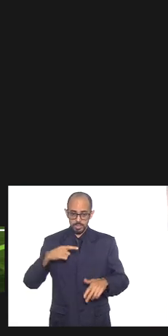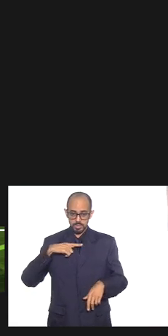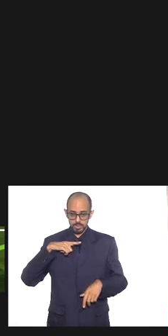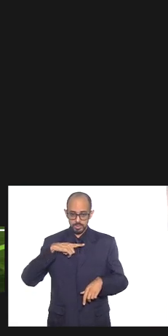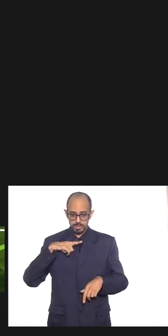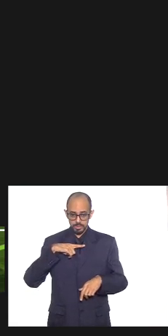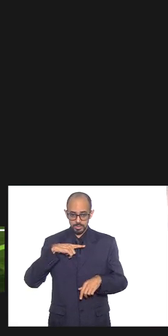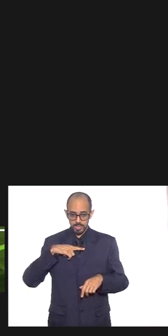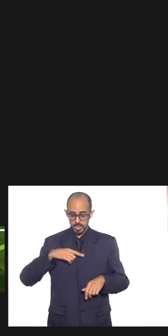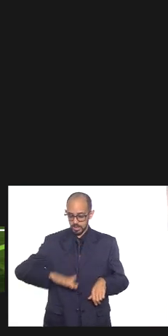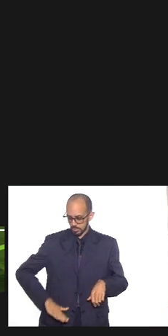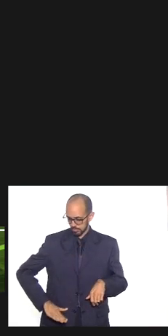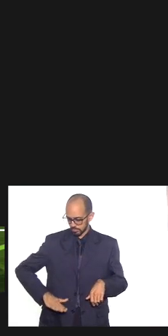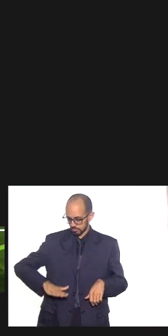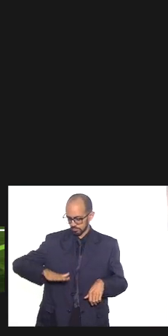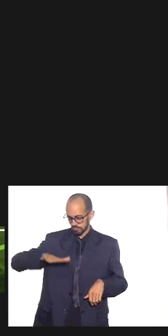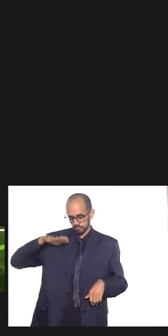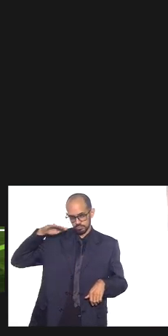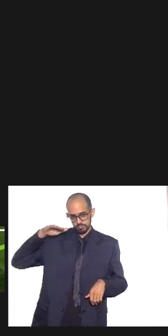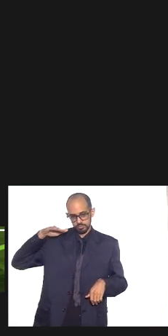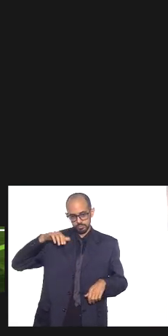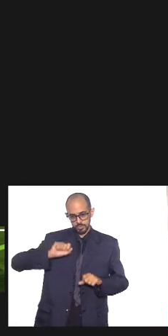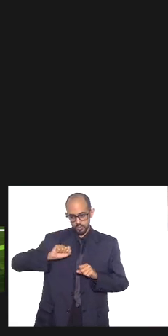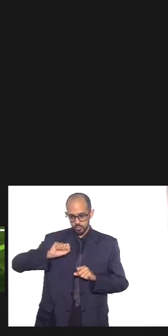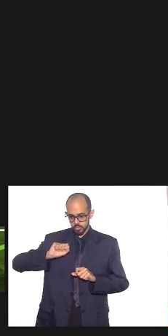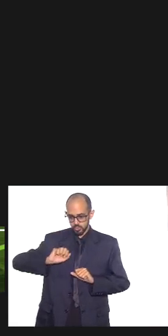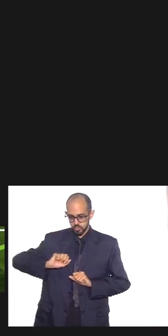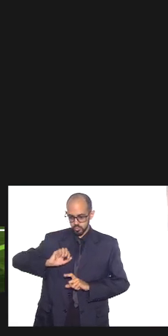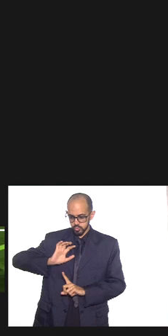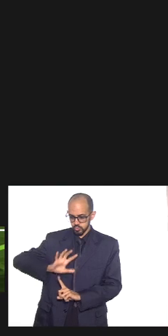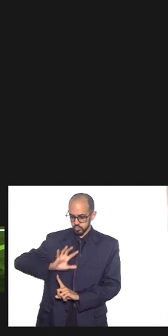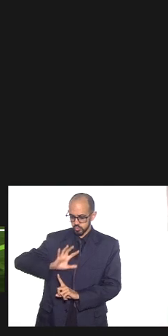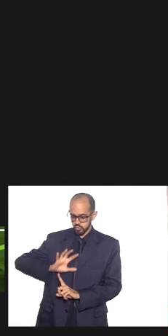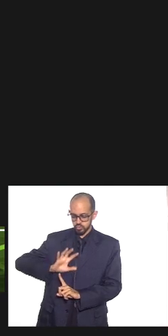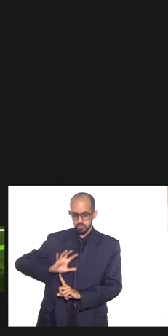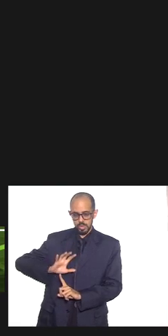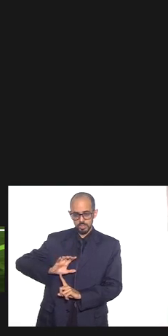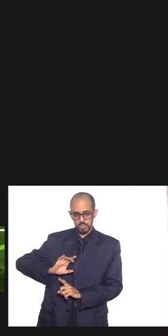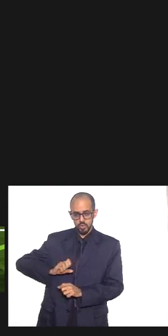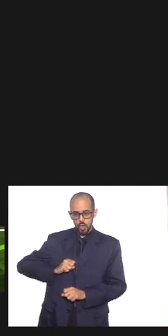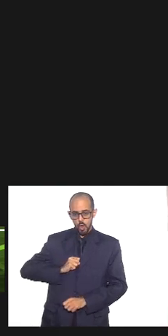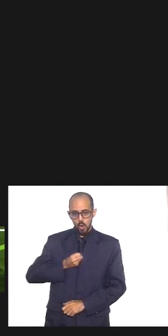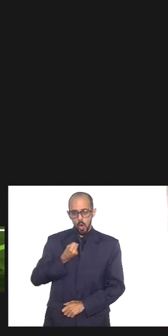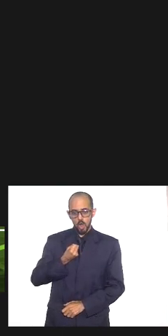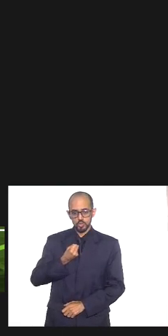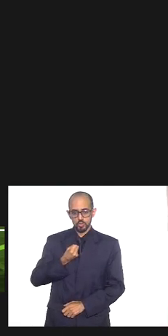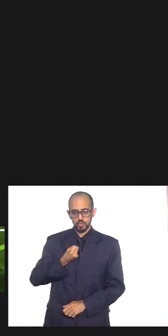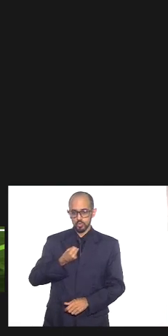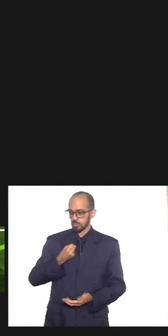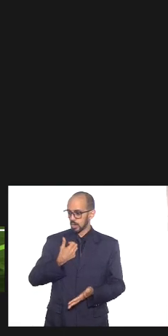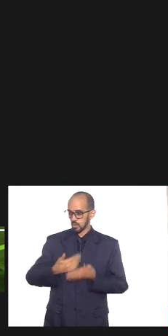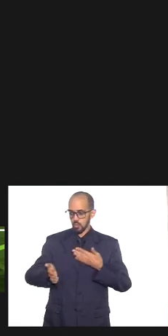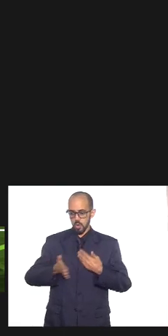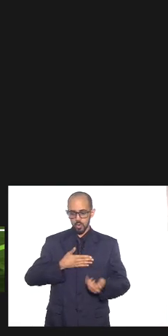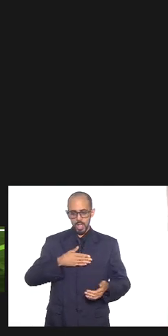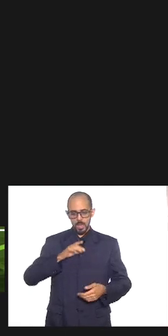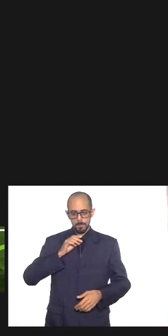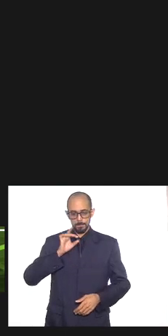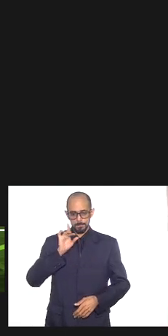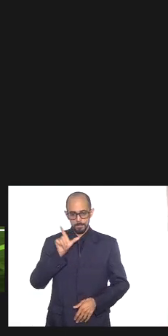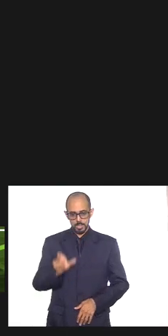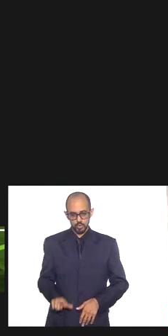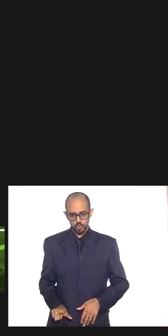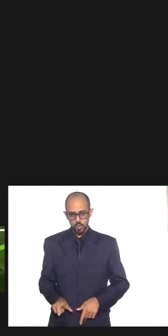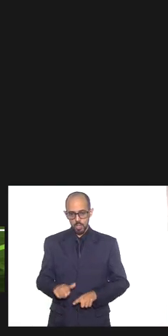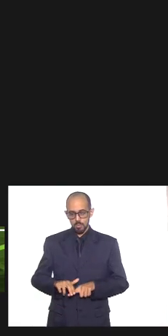infância toda de uma criança estimulando ela a ter o ódio contra quem quer que seja ou por razões de